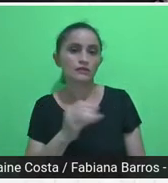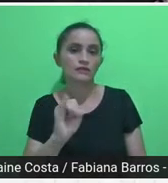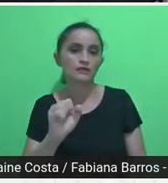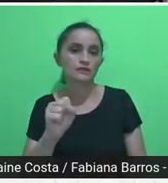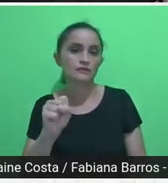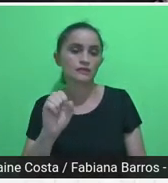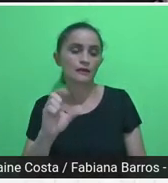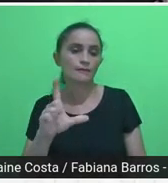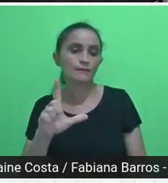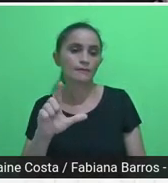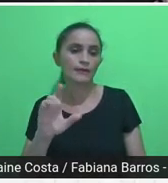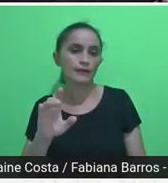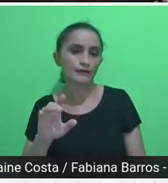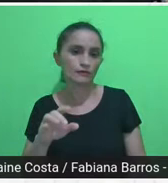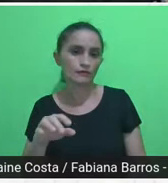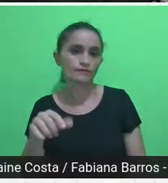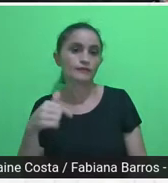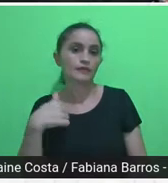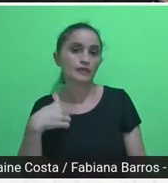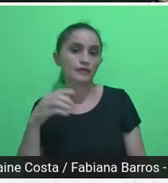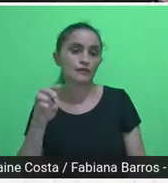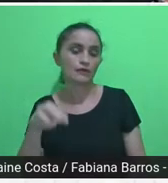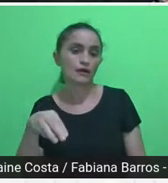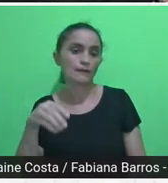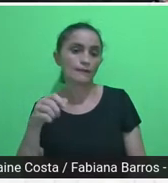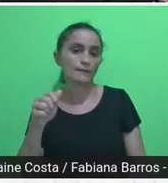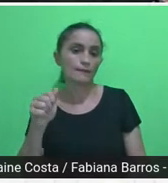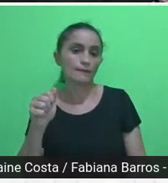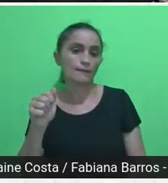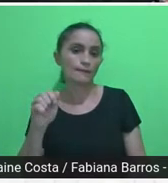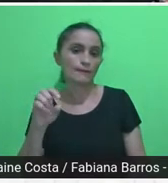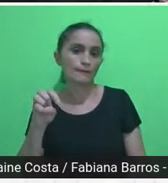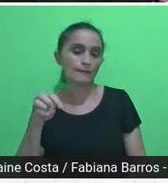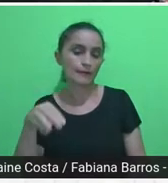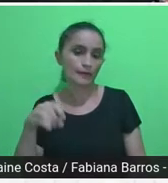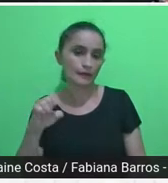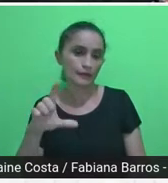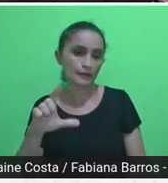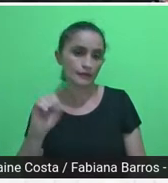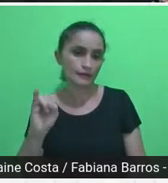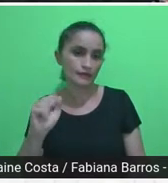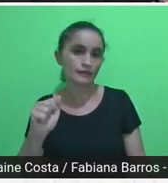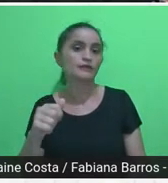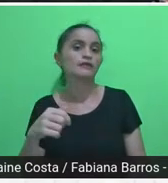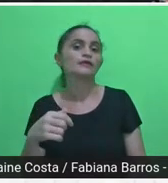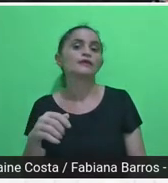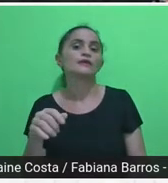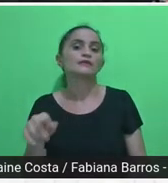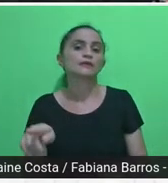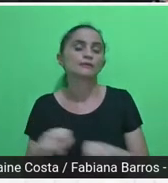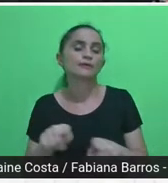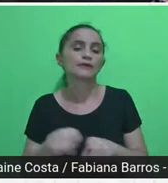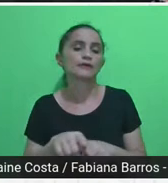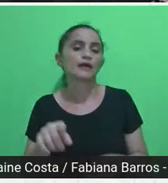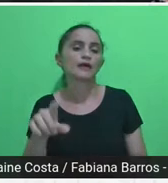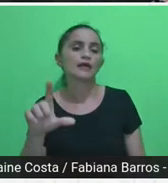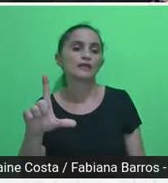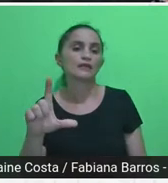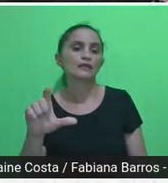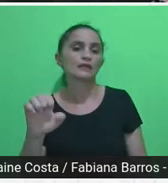Letícia Palazzi, nós mudamos um pouco a metodologia remota, né? Através,